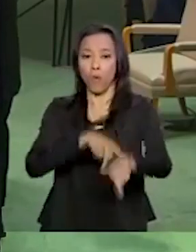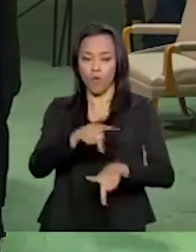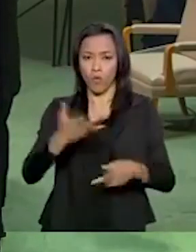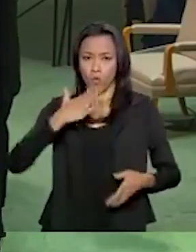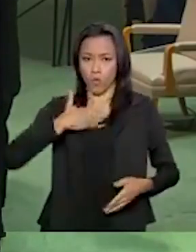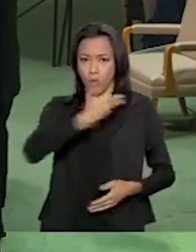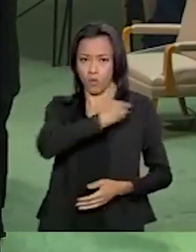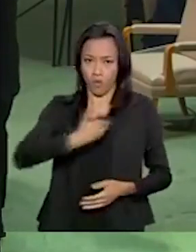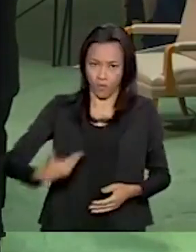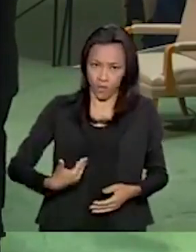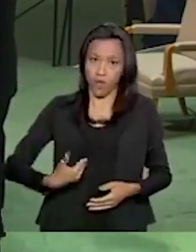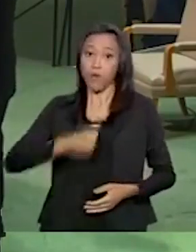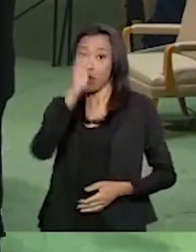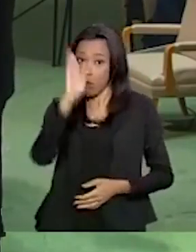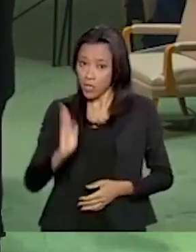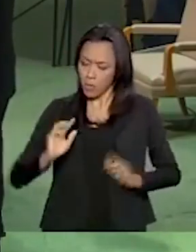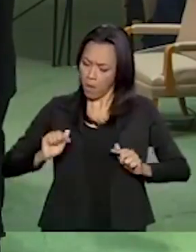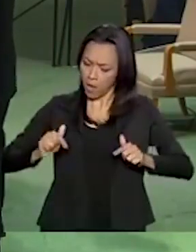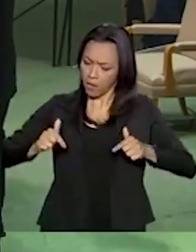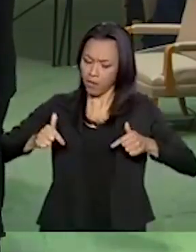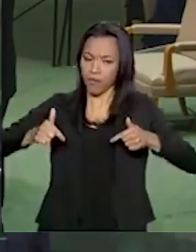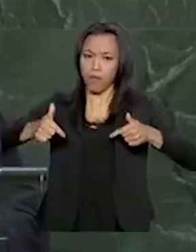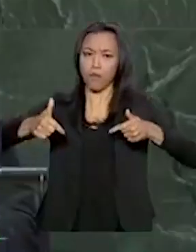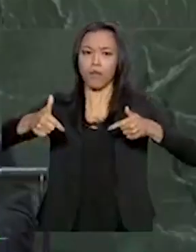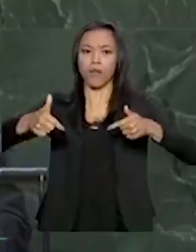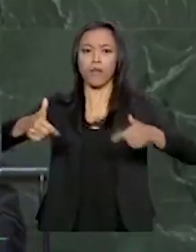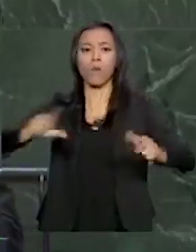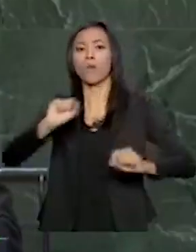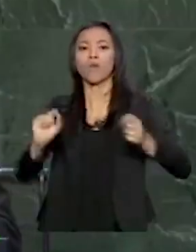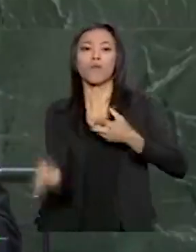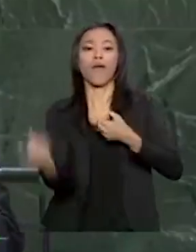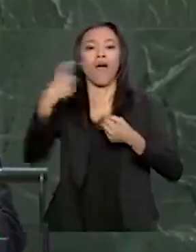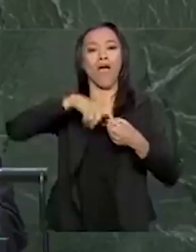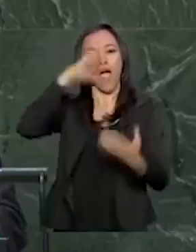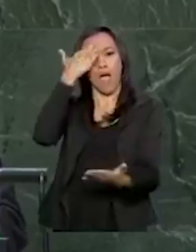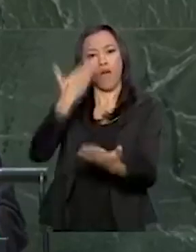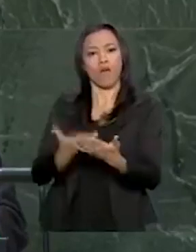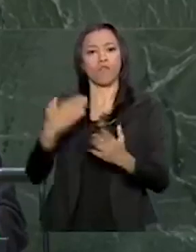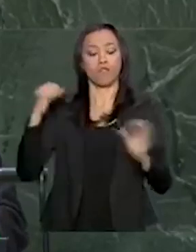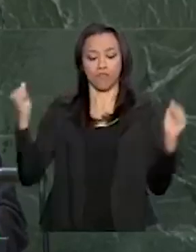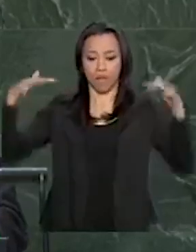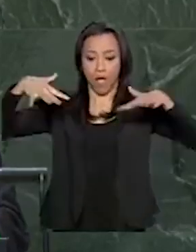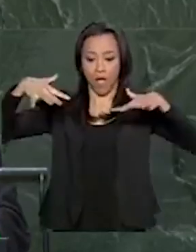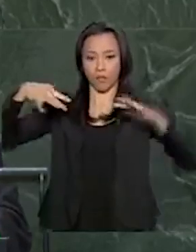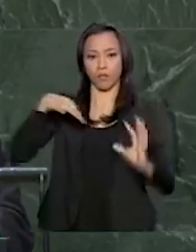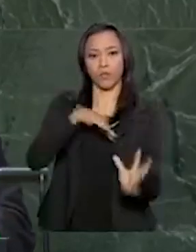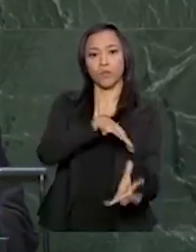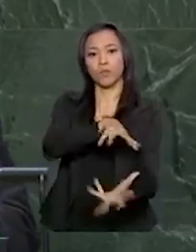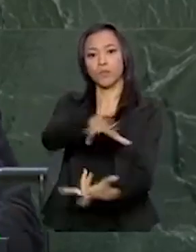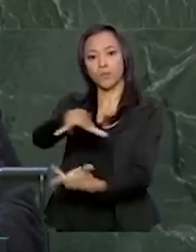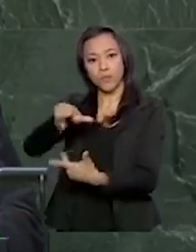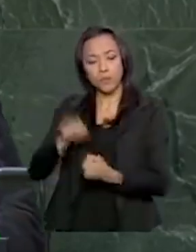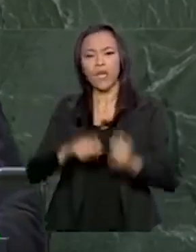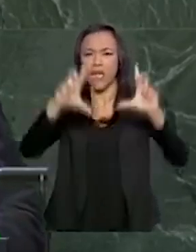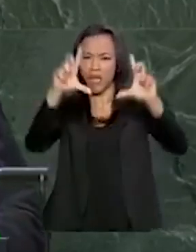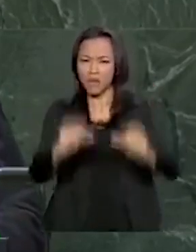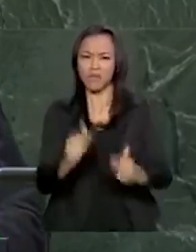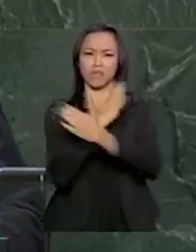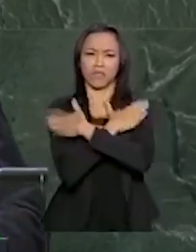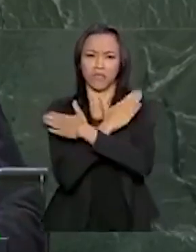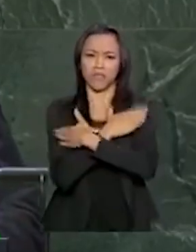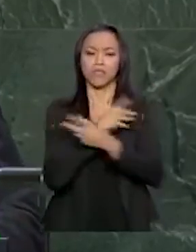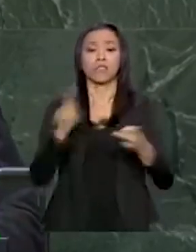o Brasil vem trabalhando para reconquistar a confiança do mundo, diminuindo o desemprego, a